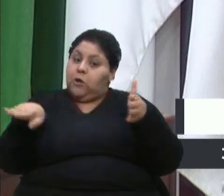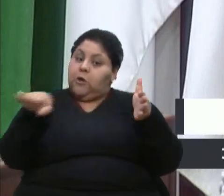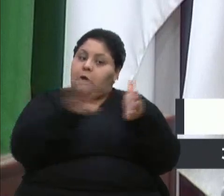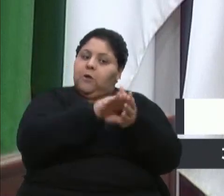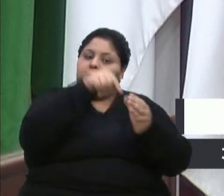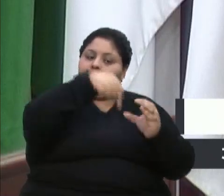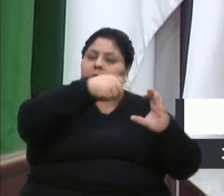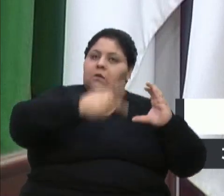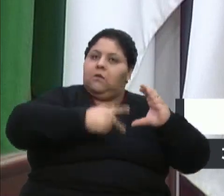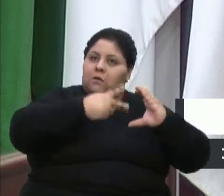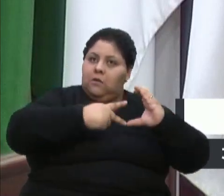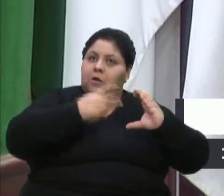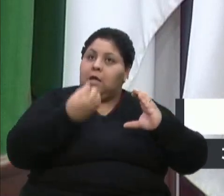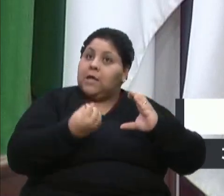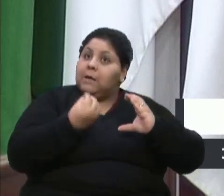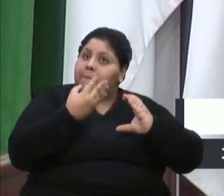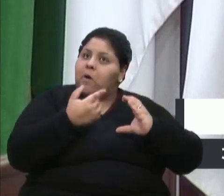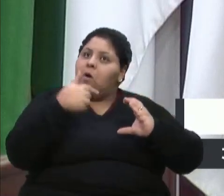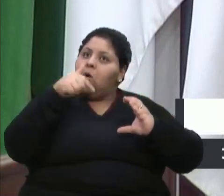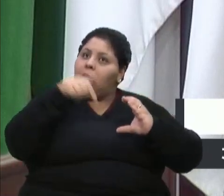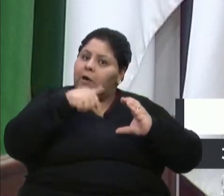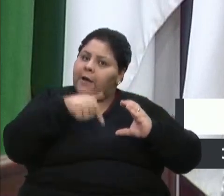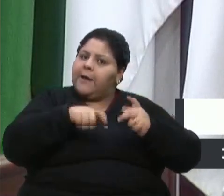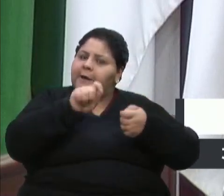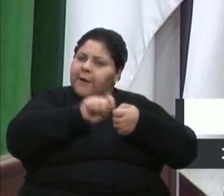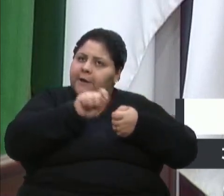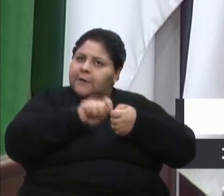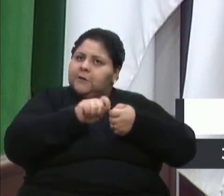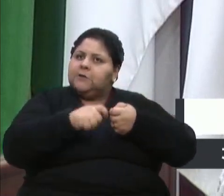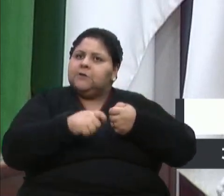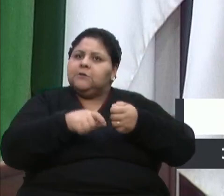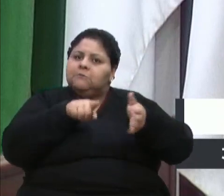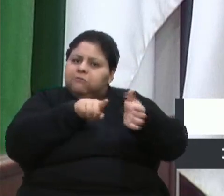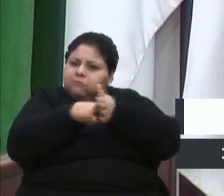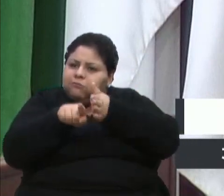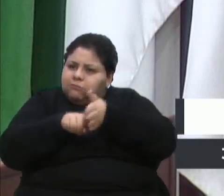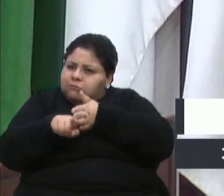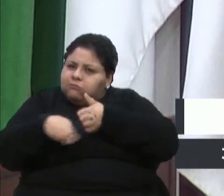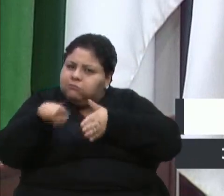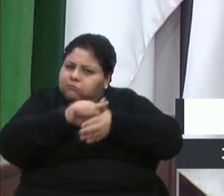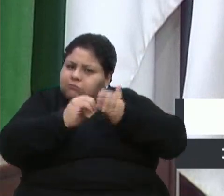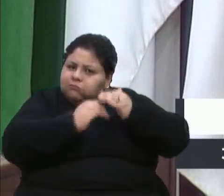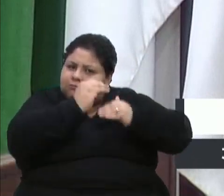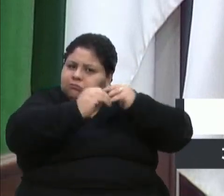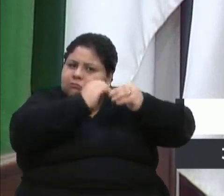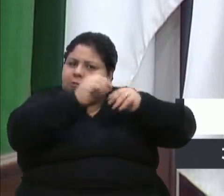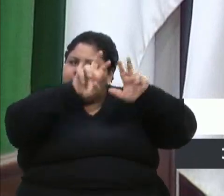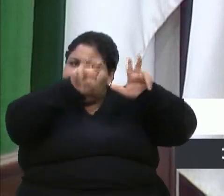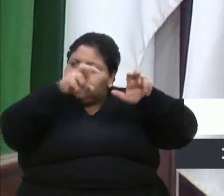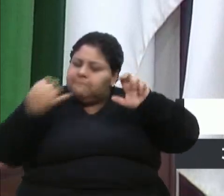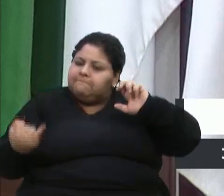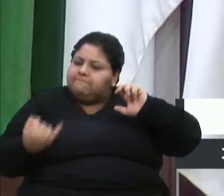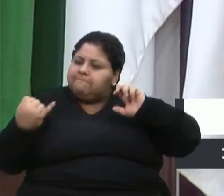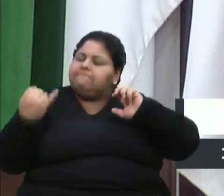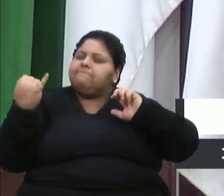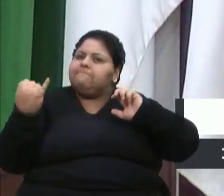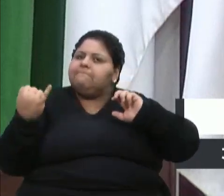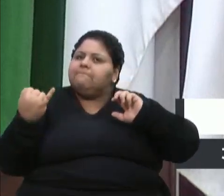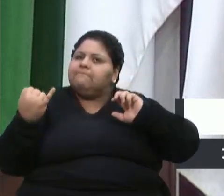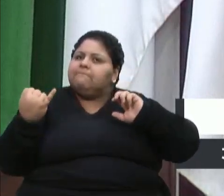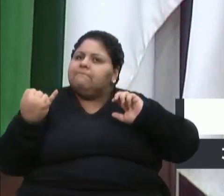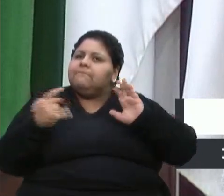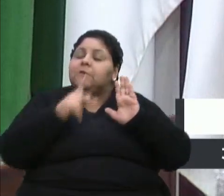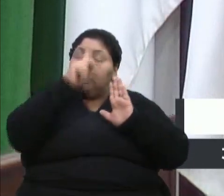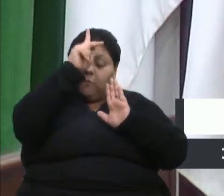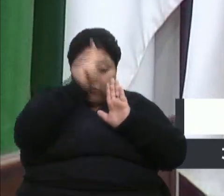bom que essa casa se mobiliza, questiona e que a gente tenta construir assuntos tão importantes como esse. Cabe, é um projeto que